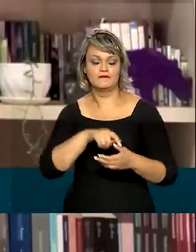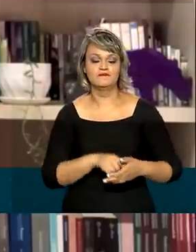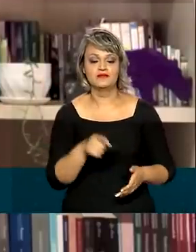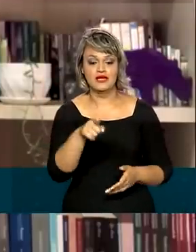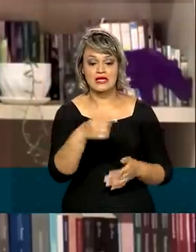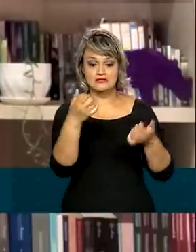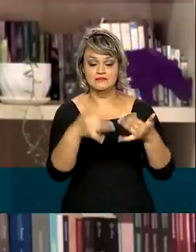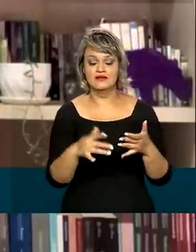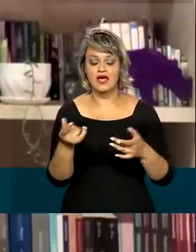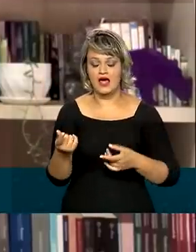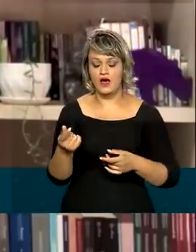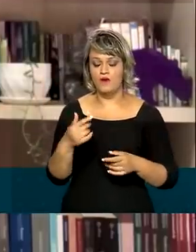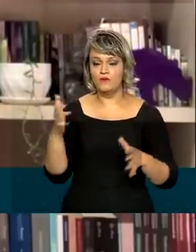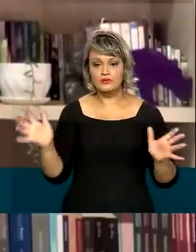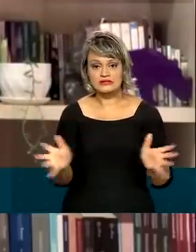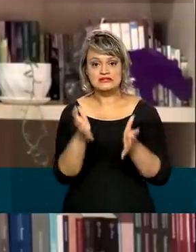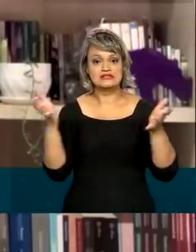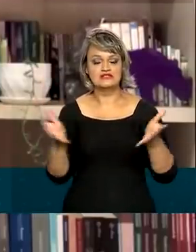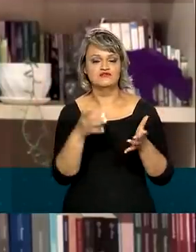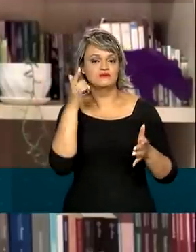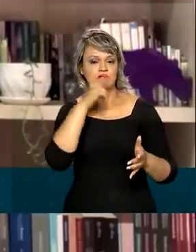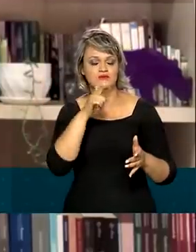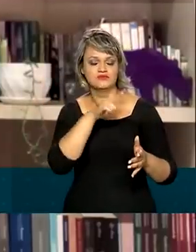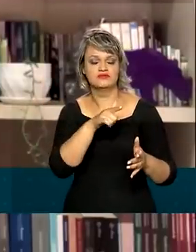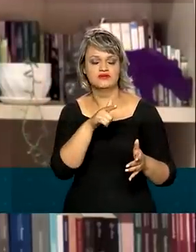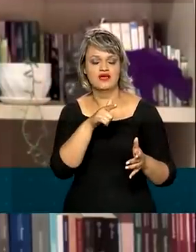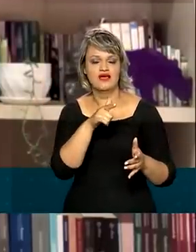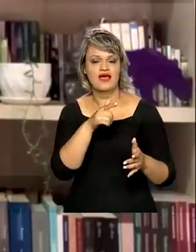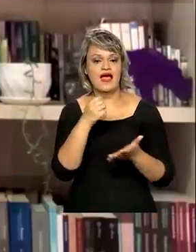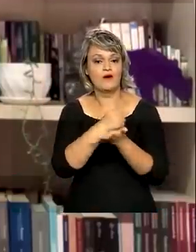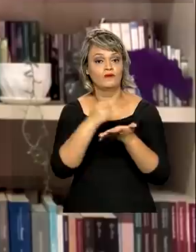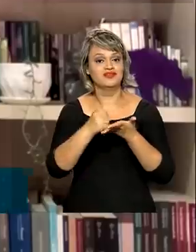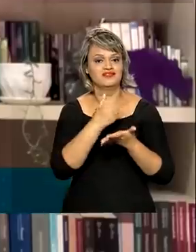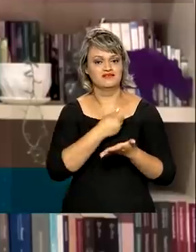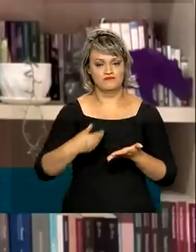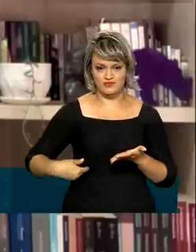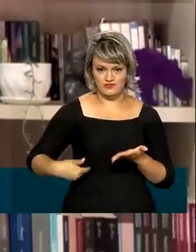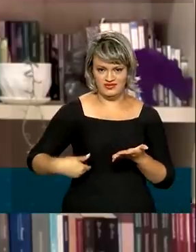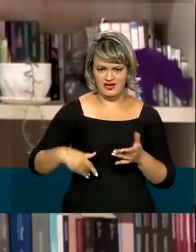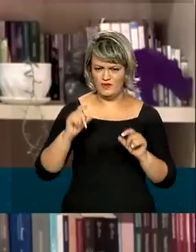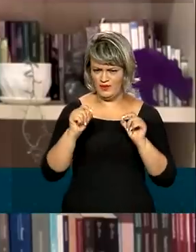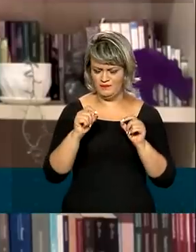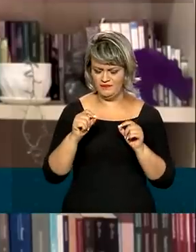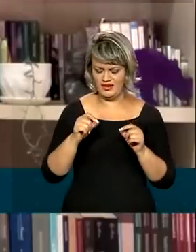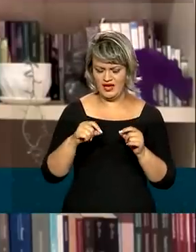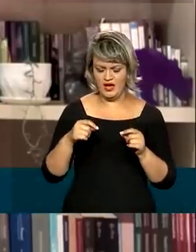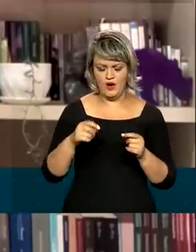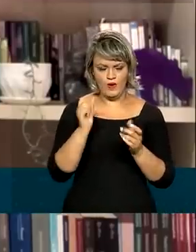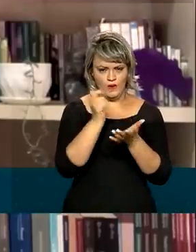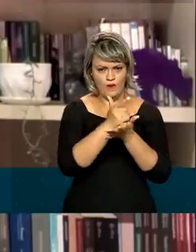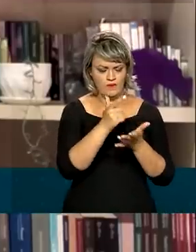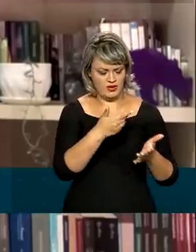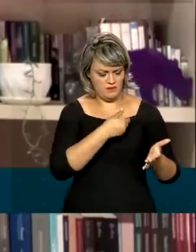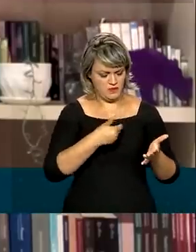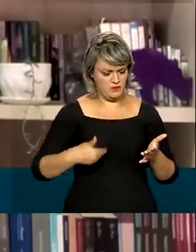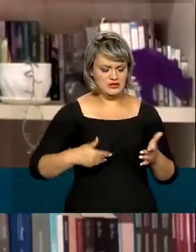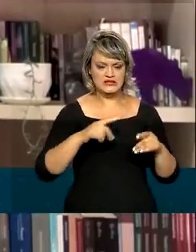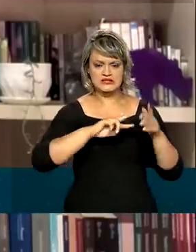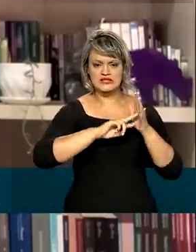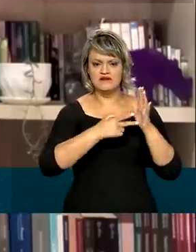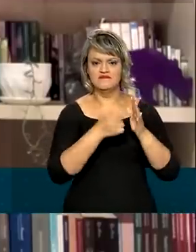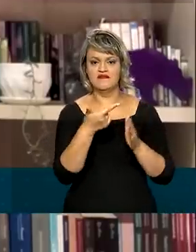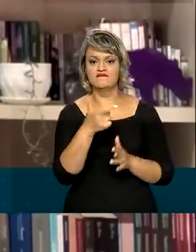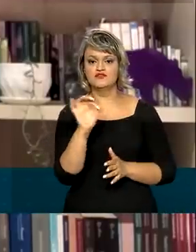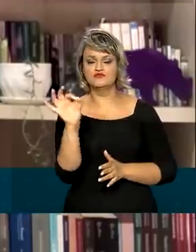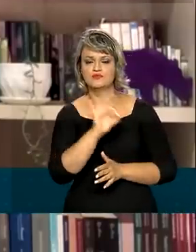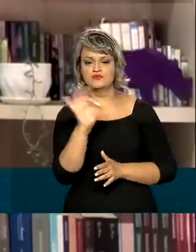verde está nas contratações públicas. A Advocacia-Geral da União estima que as compras públicas representem 20%